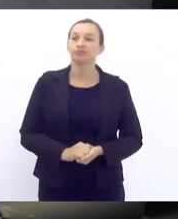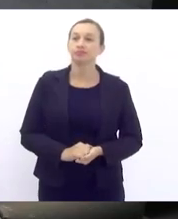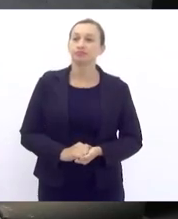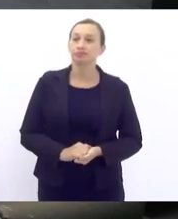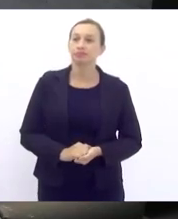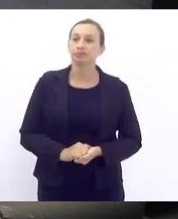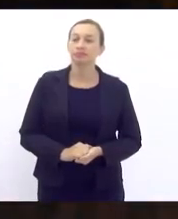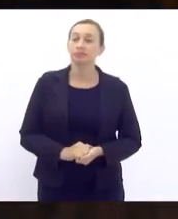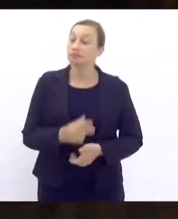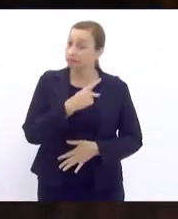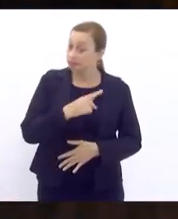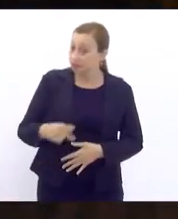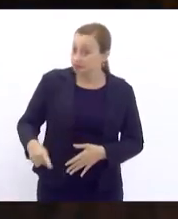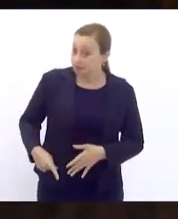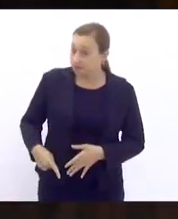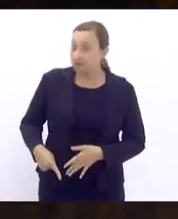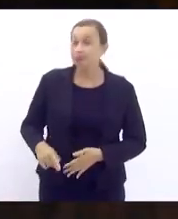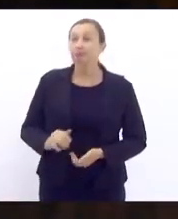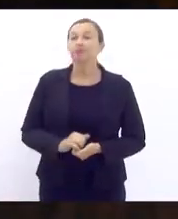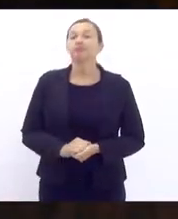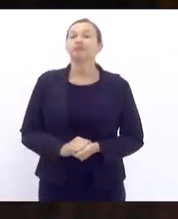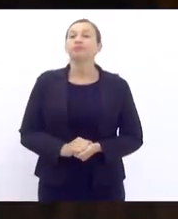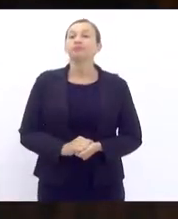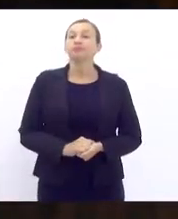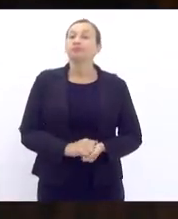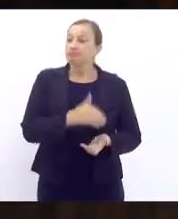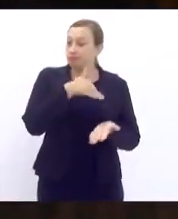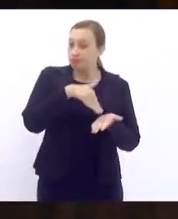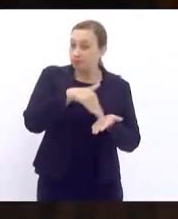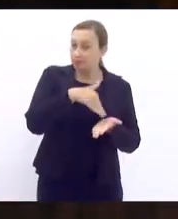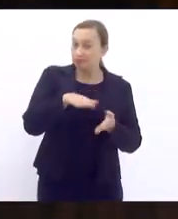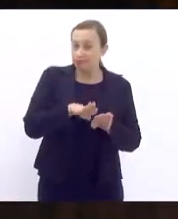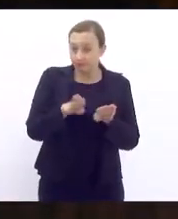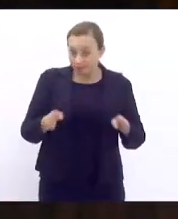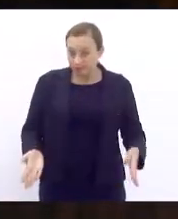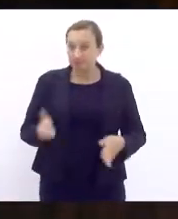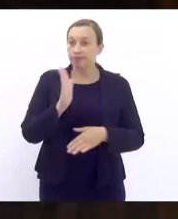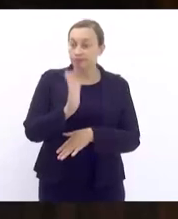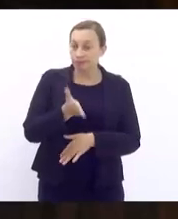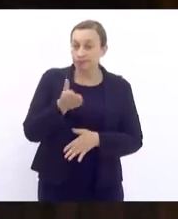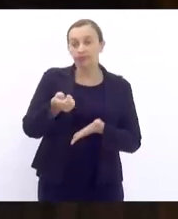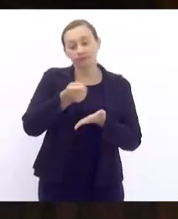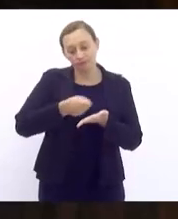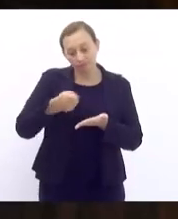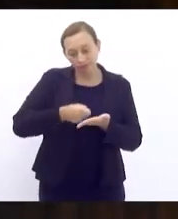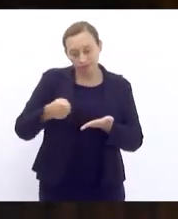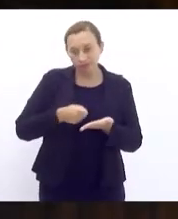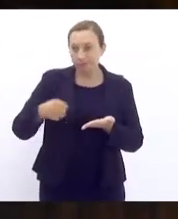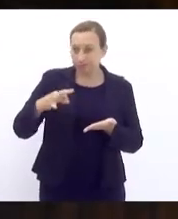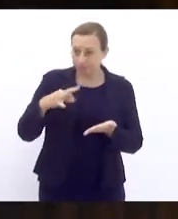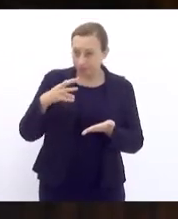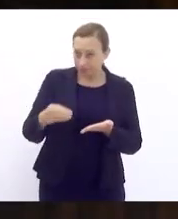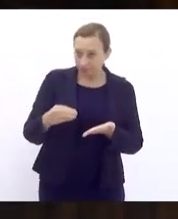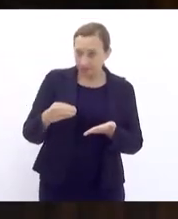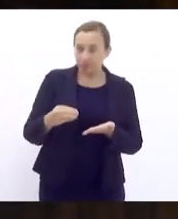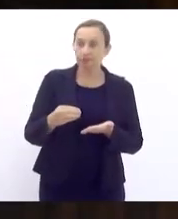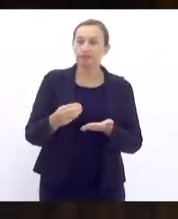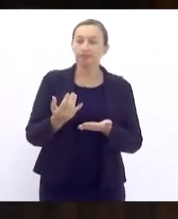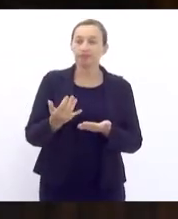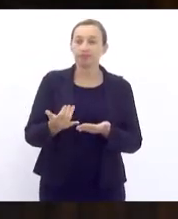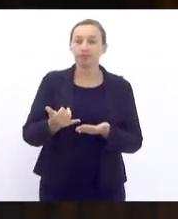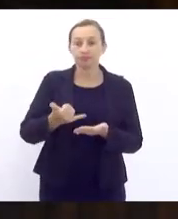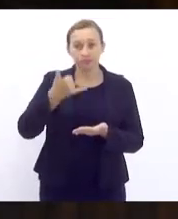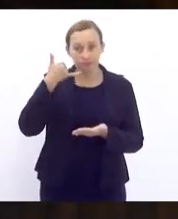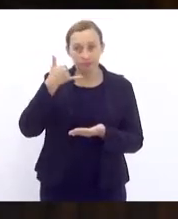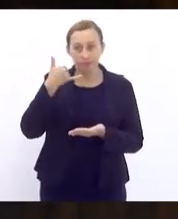a presidência já, o secretário da mesa que já fez até as anotações e entrará em contato com o